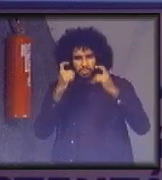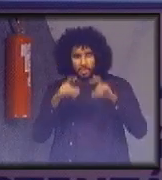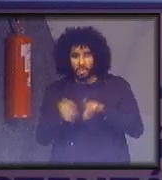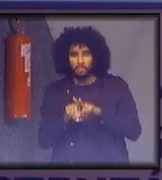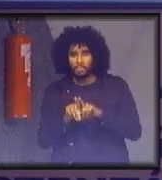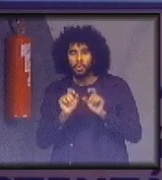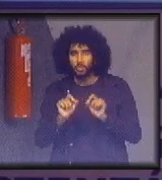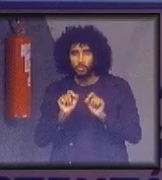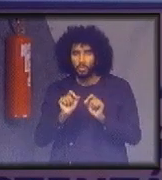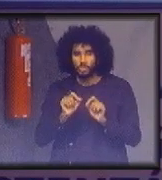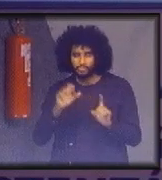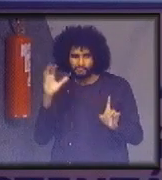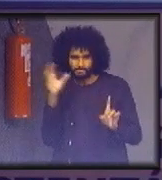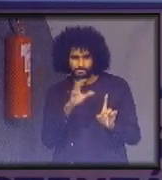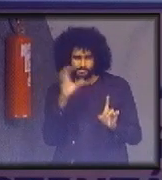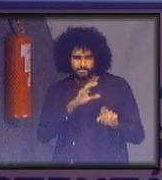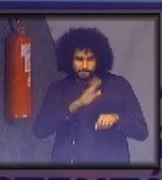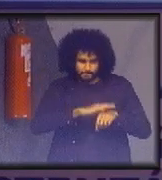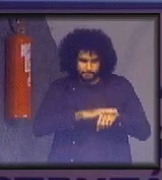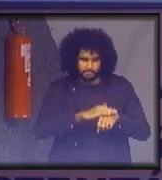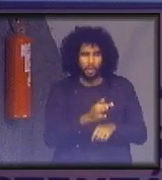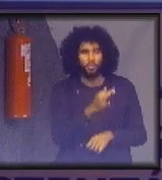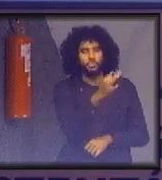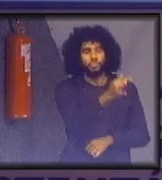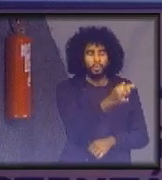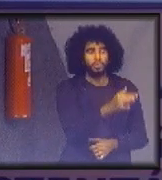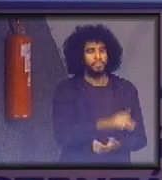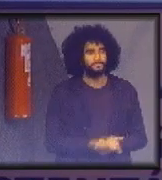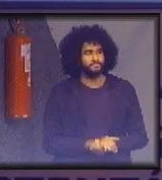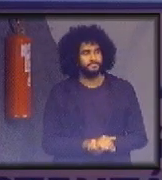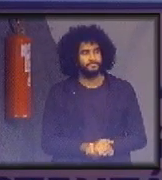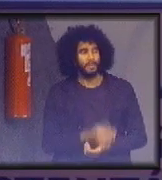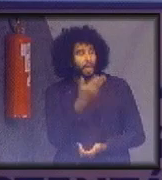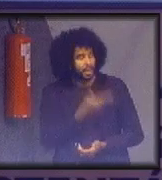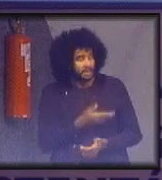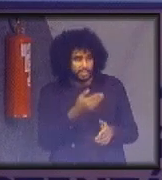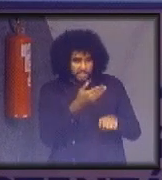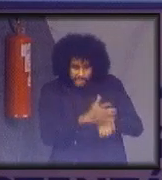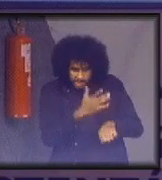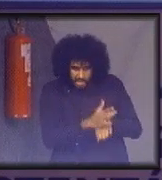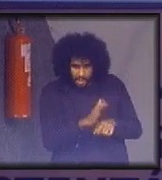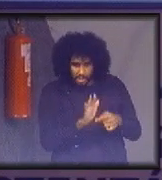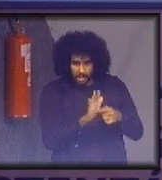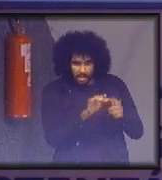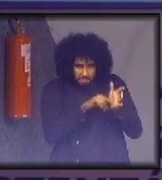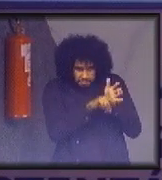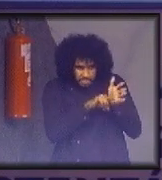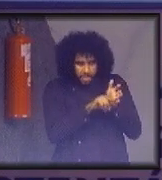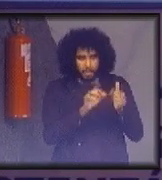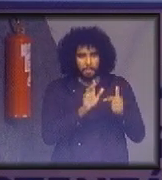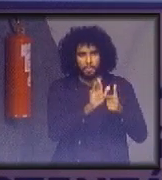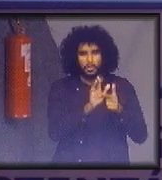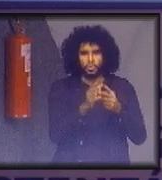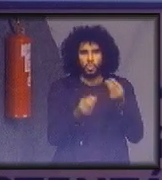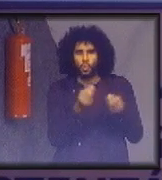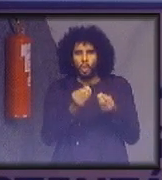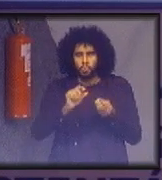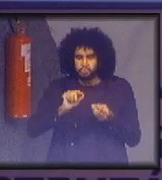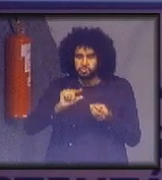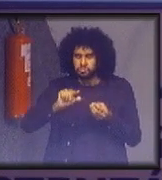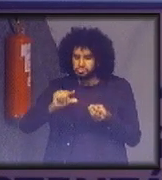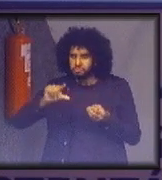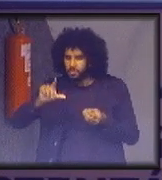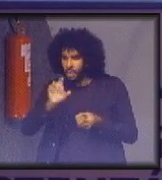com os impactos de longo prazo e no coletivo. E esse teste consegue mostrar isso, em que nível cada pessoa está. E pode ser